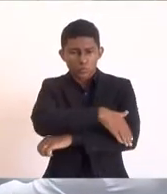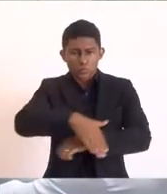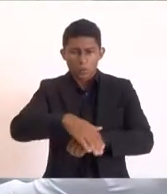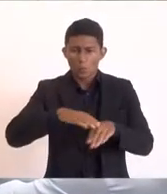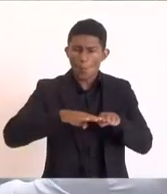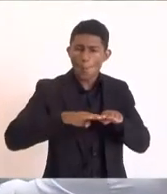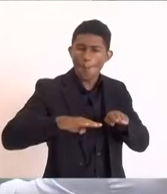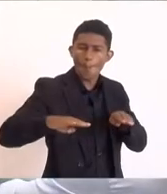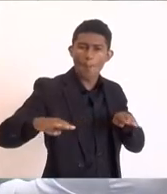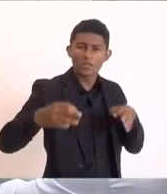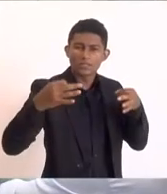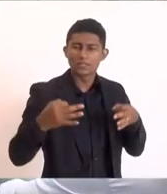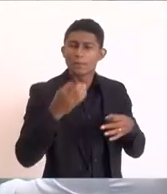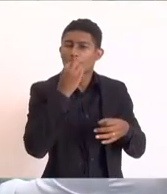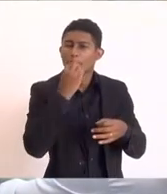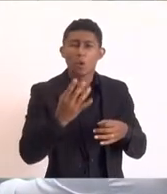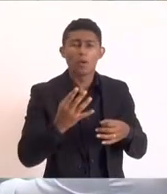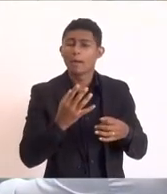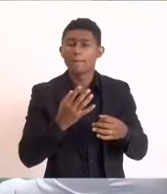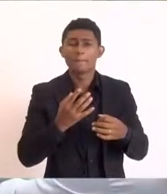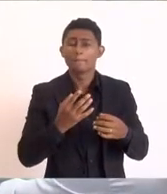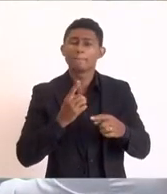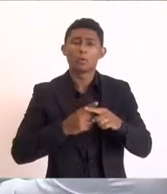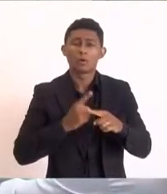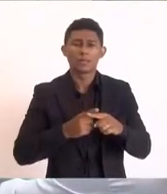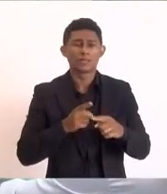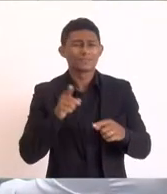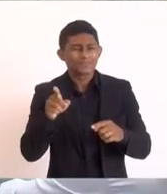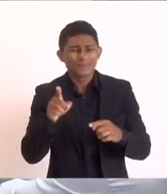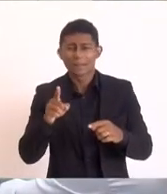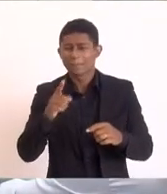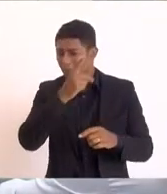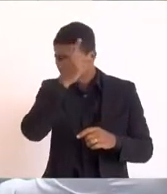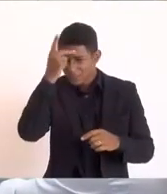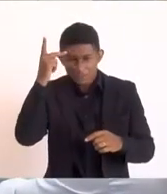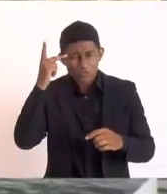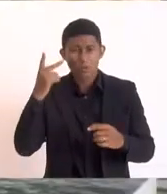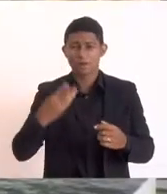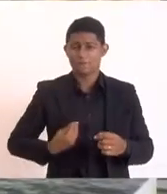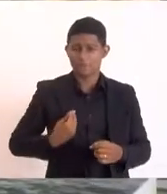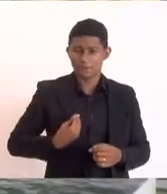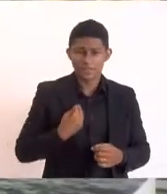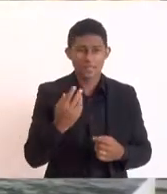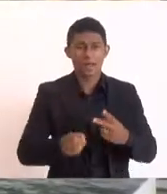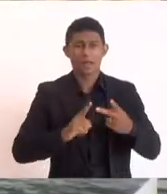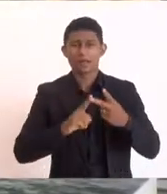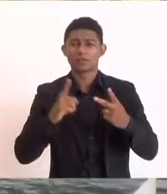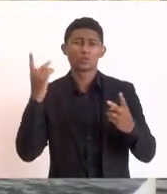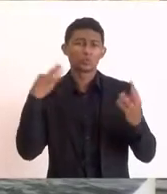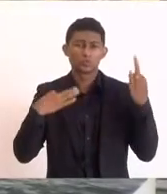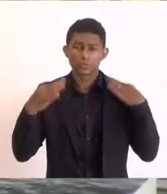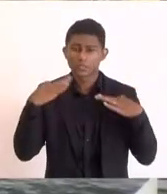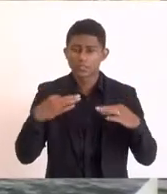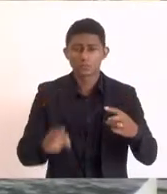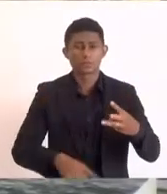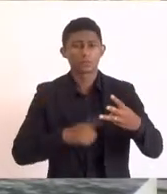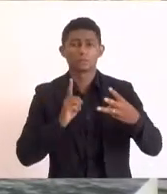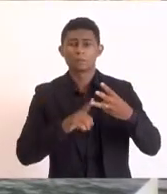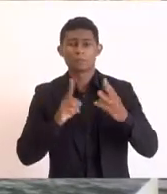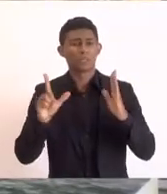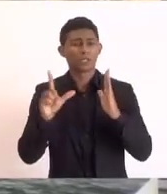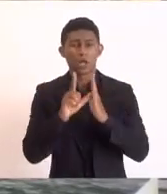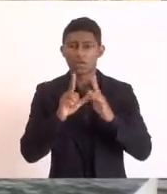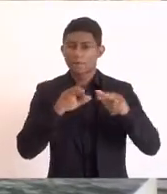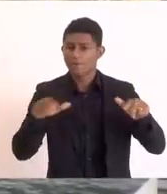ela é boa para o cidadão, ela é boa para o comércio, ela é boa para a indústria, ela é boa para todo mundo. É isso que a gente tem que buscar e a